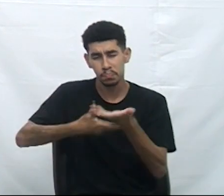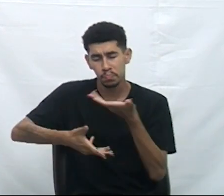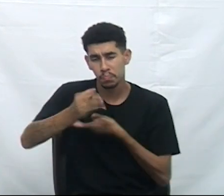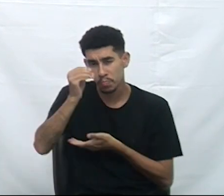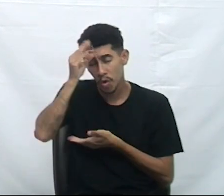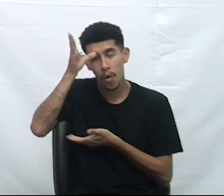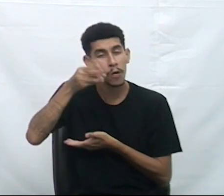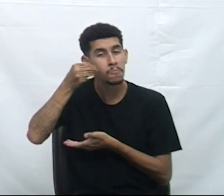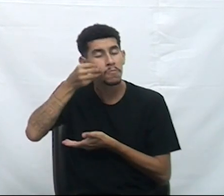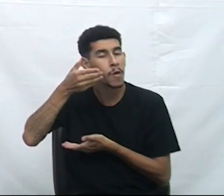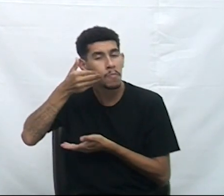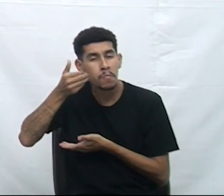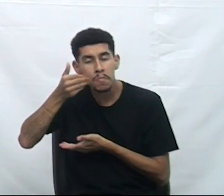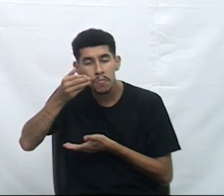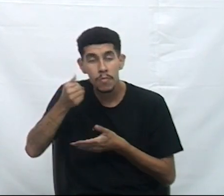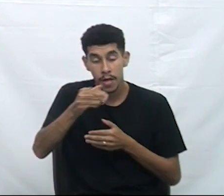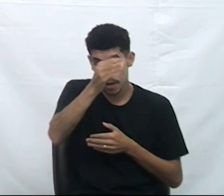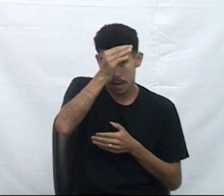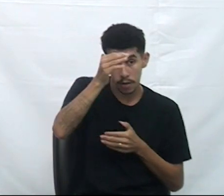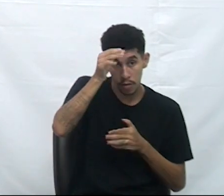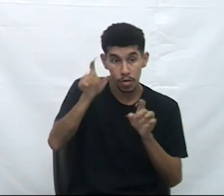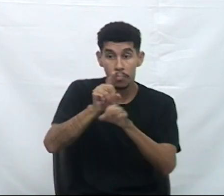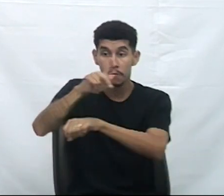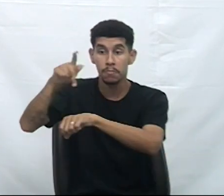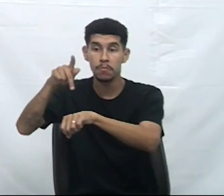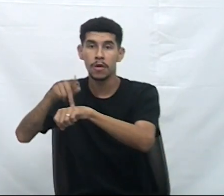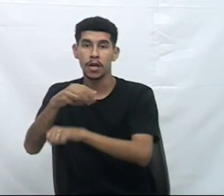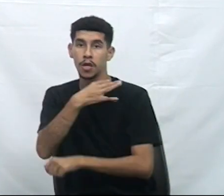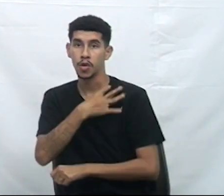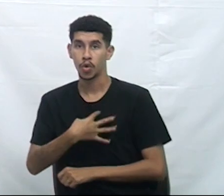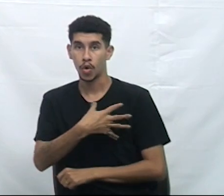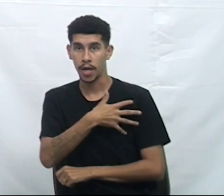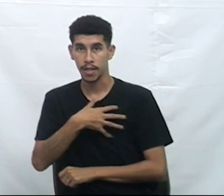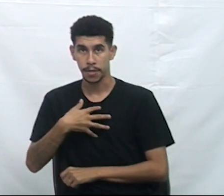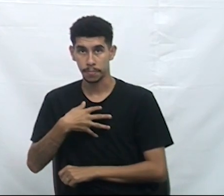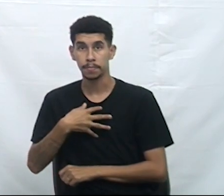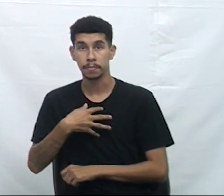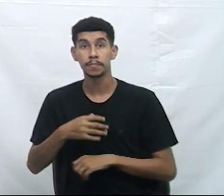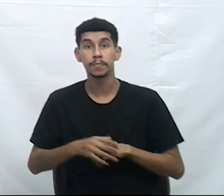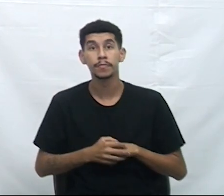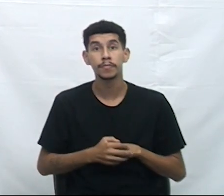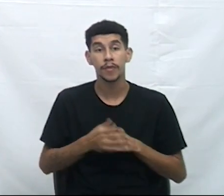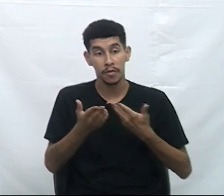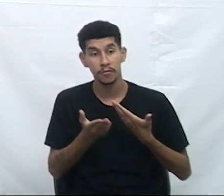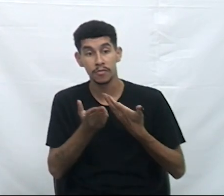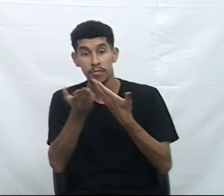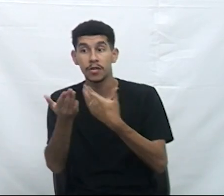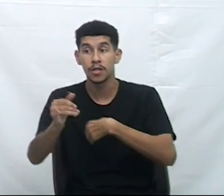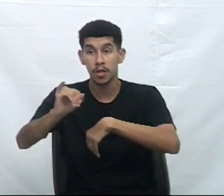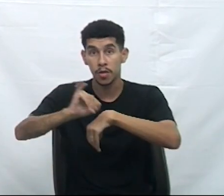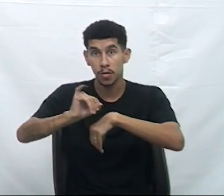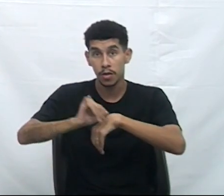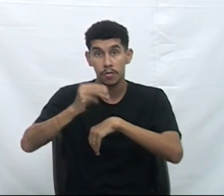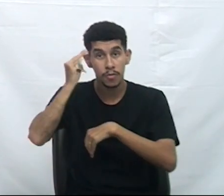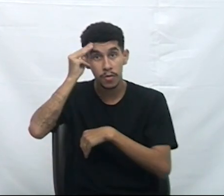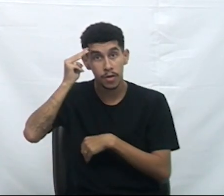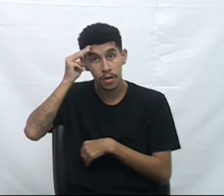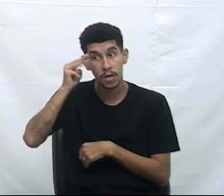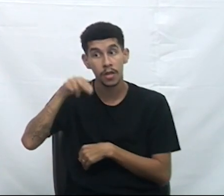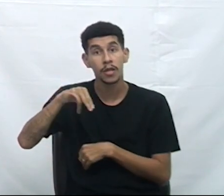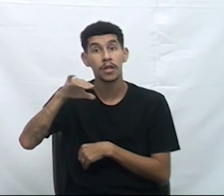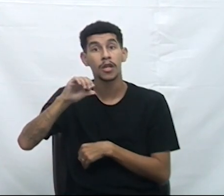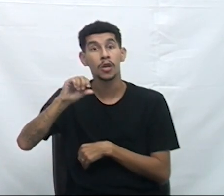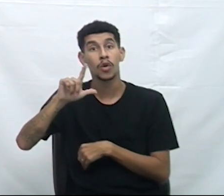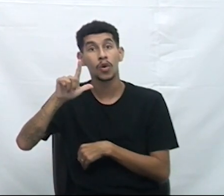e experiências entre Criciúma e a Croácia. A visita ao Centro Memorial Nikola Tesla, em Izmijan,